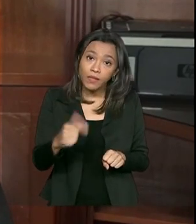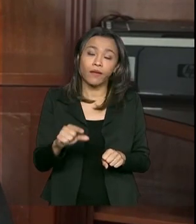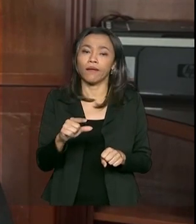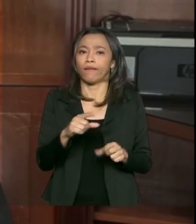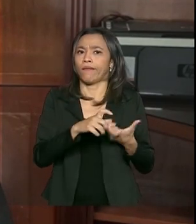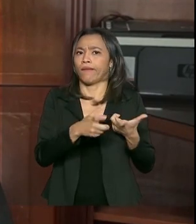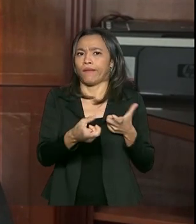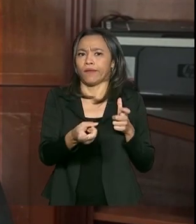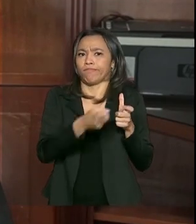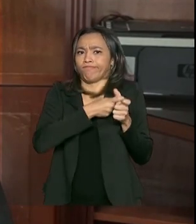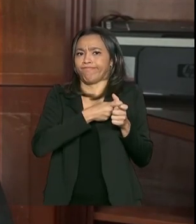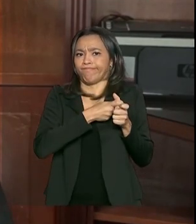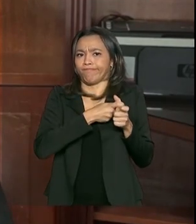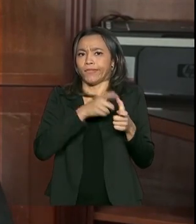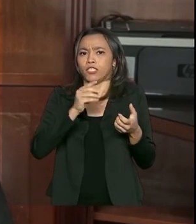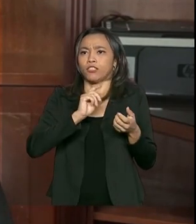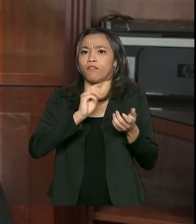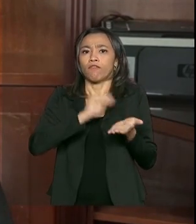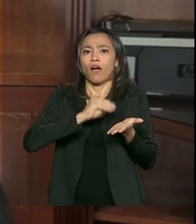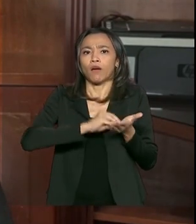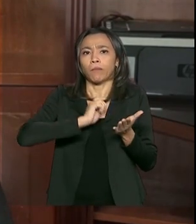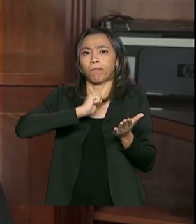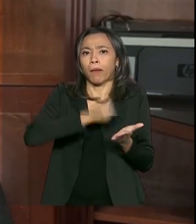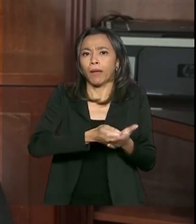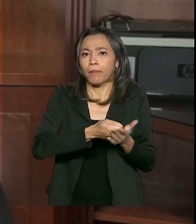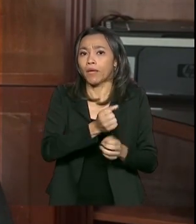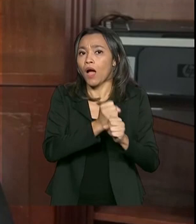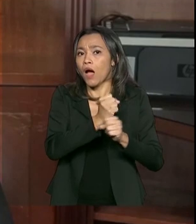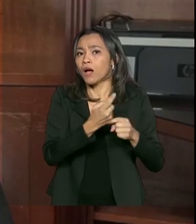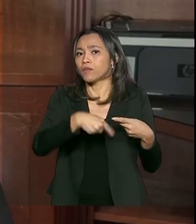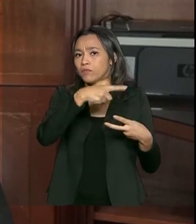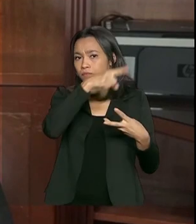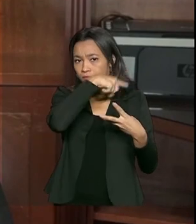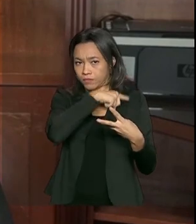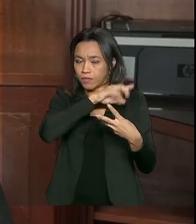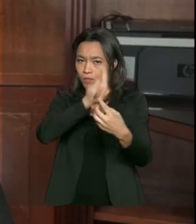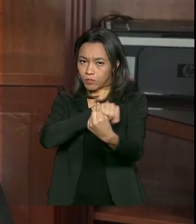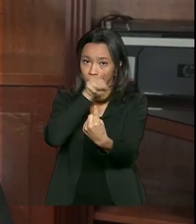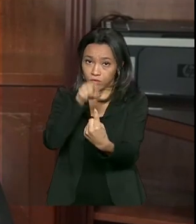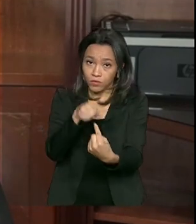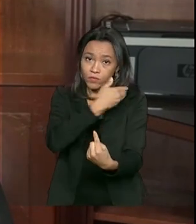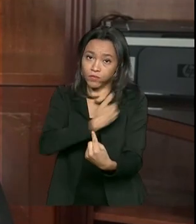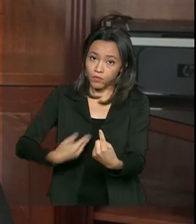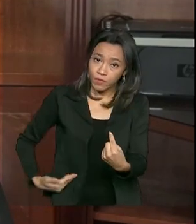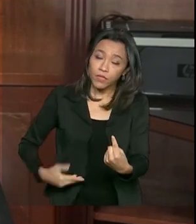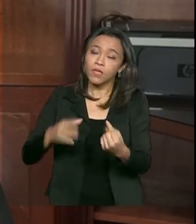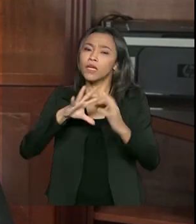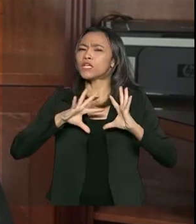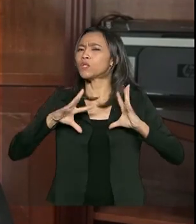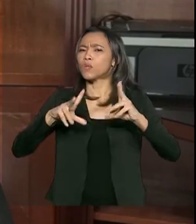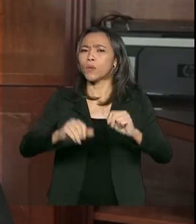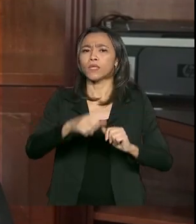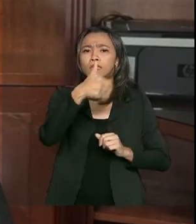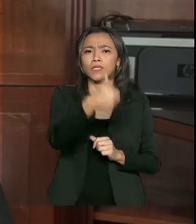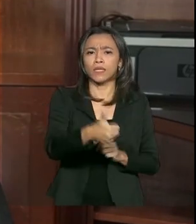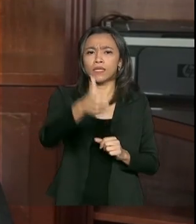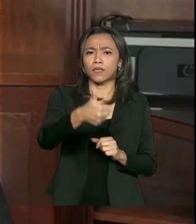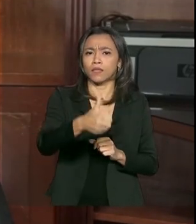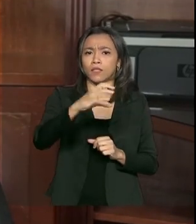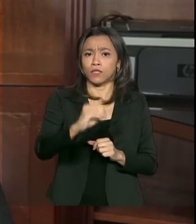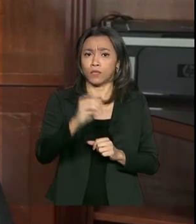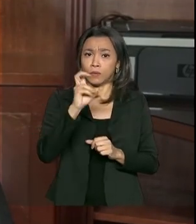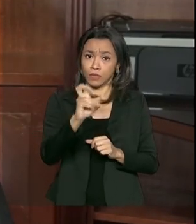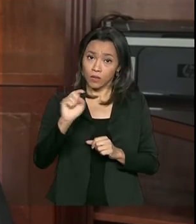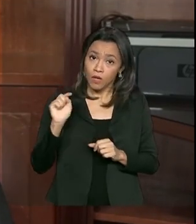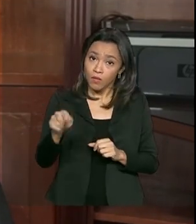prestação de contas de anos anteriores. A meta do governo é que todas as 138 mil escolas